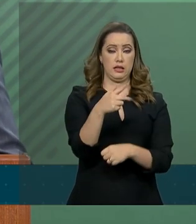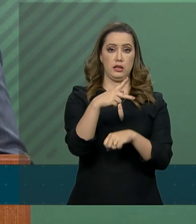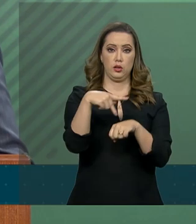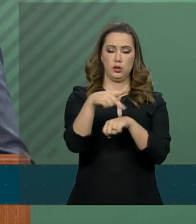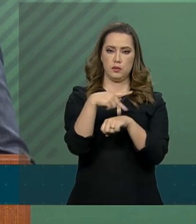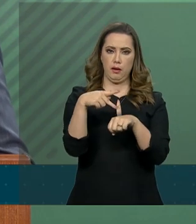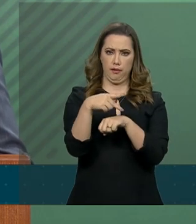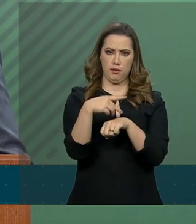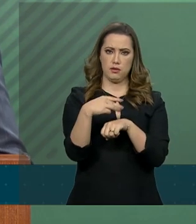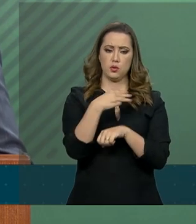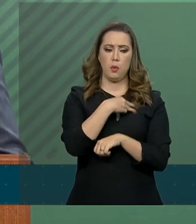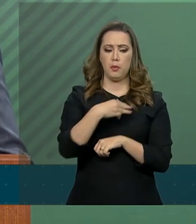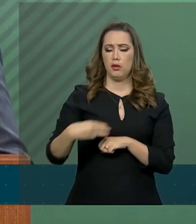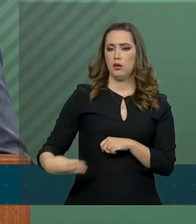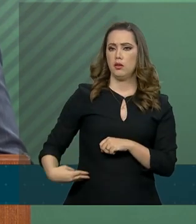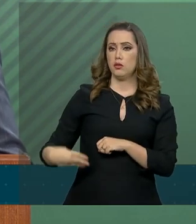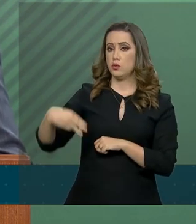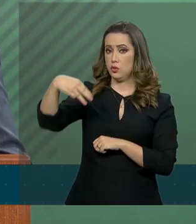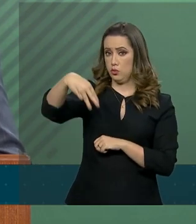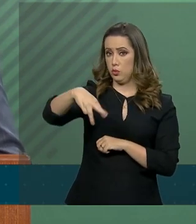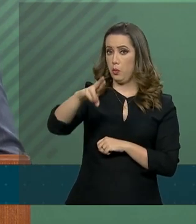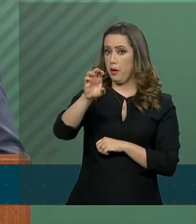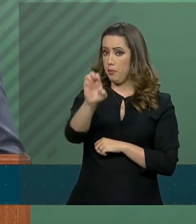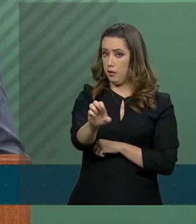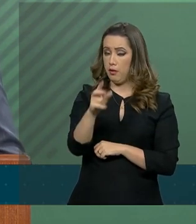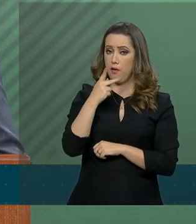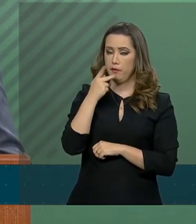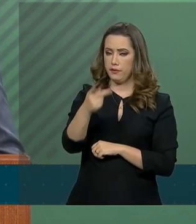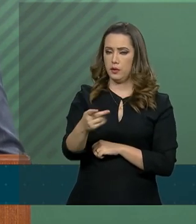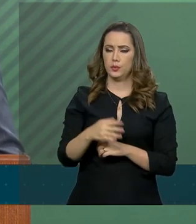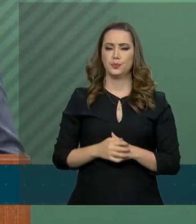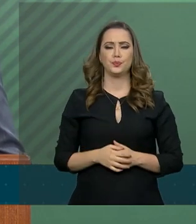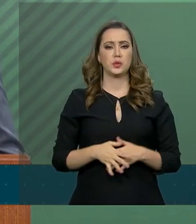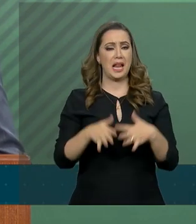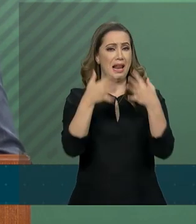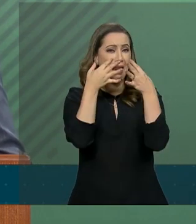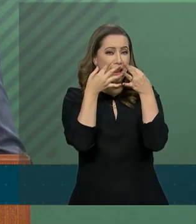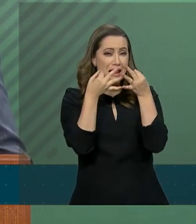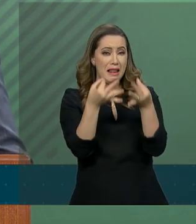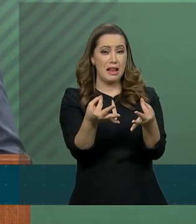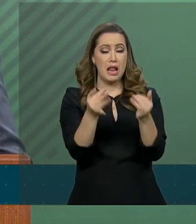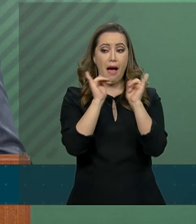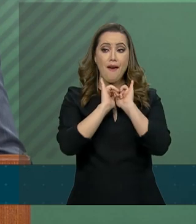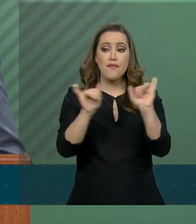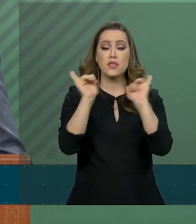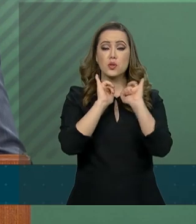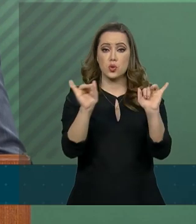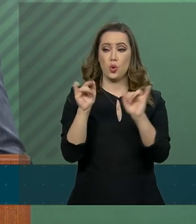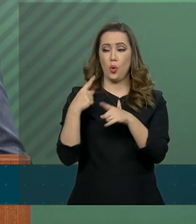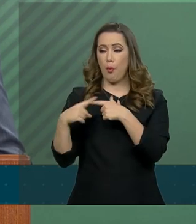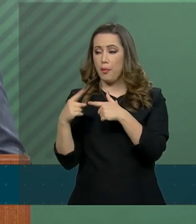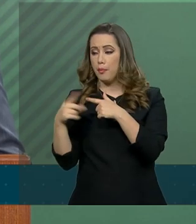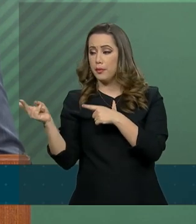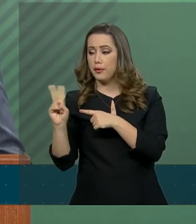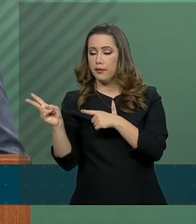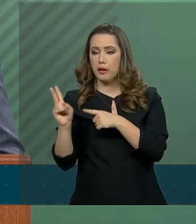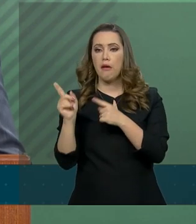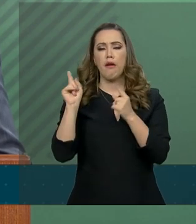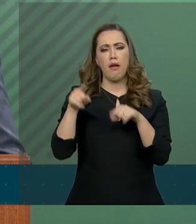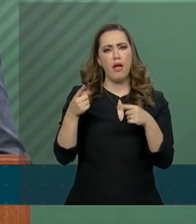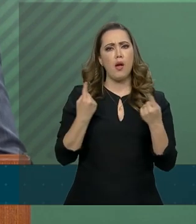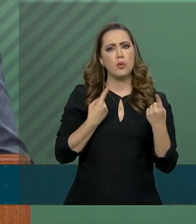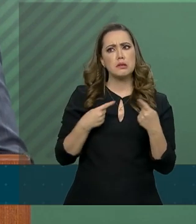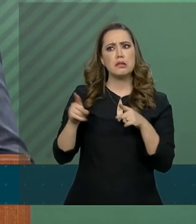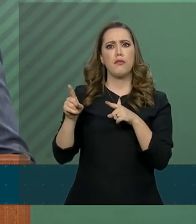brasileiro fez um alerta no sentido de que a crise da Venezuela representa um desafio de